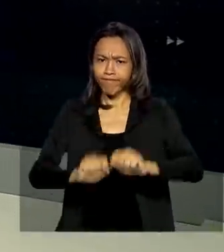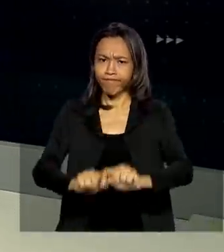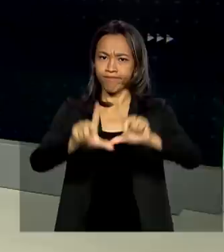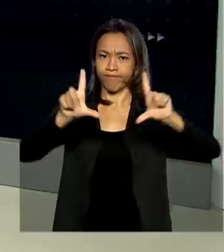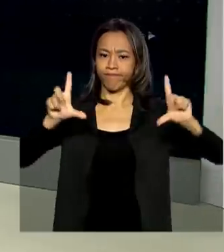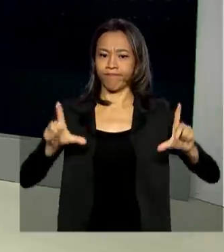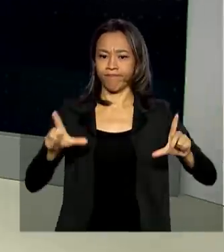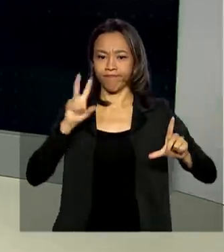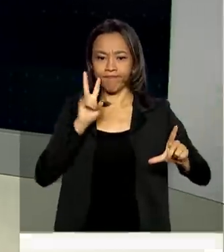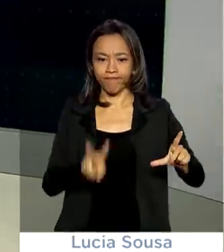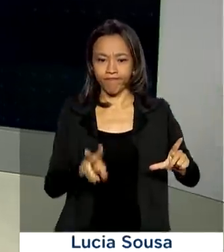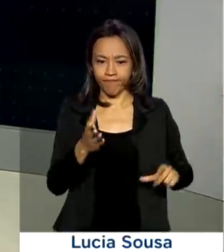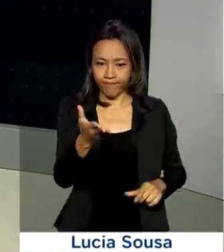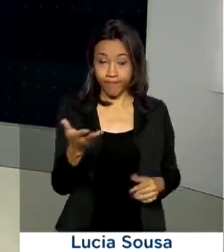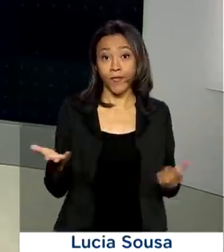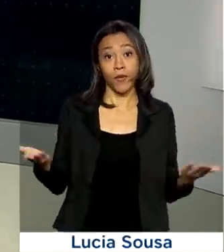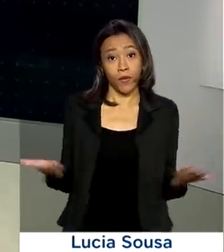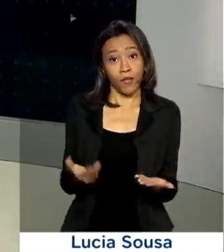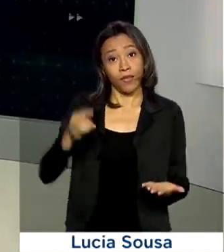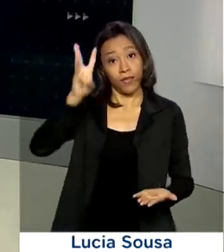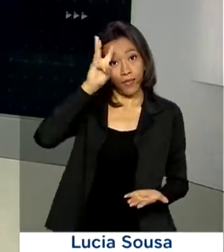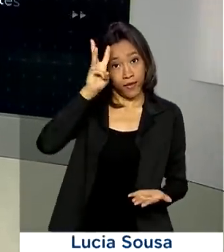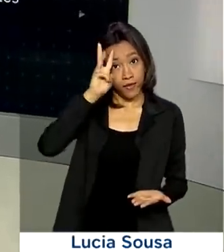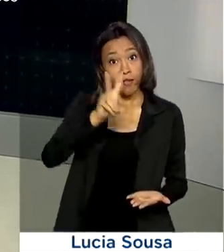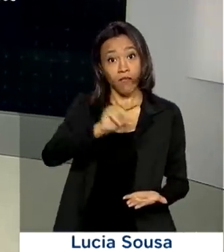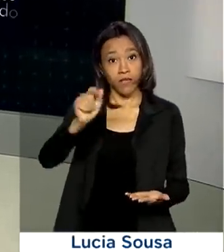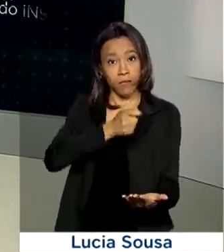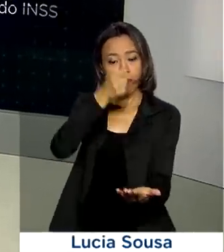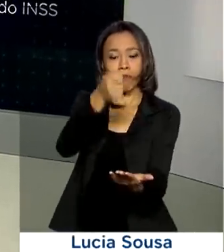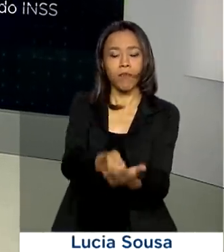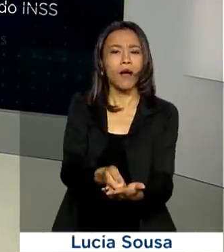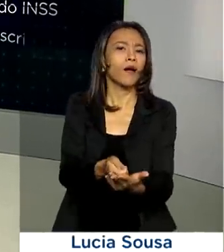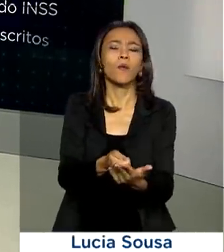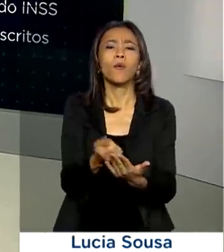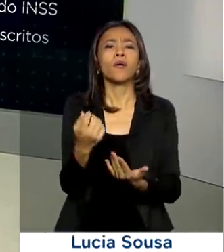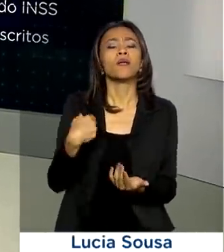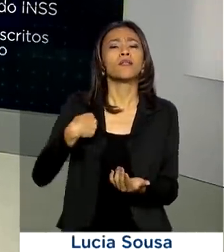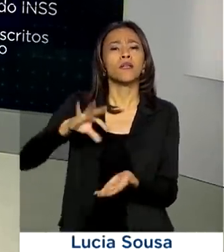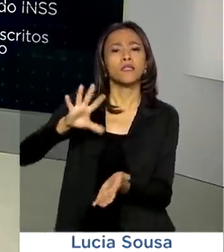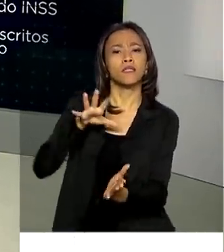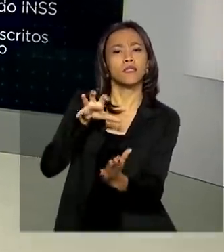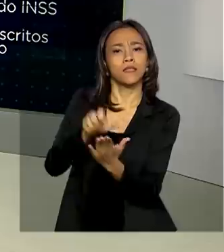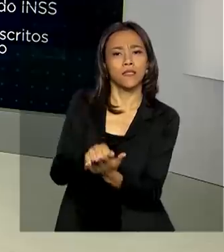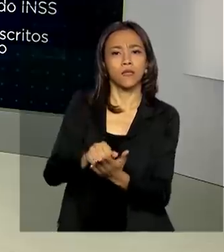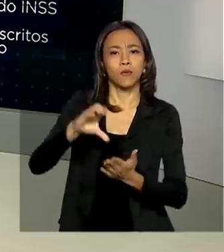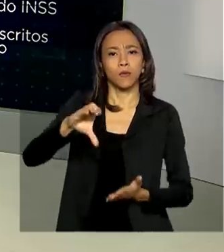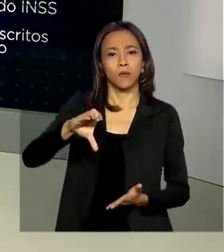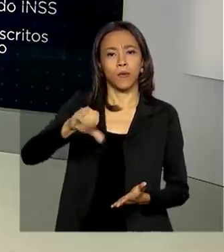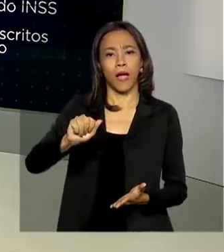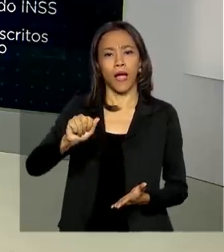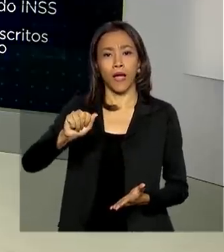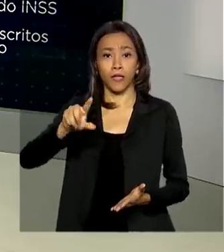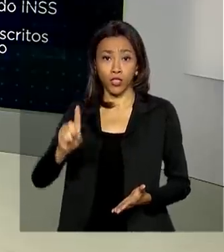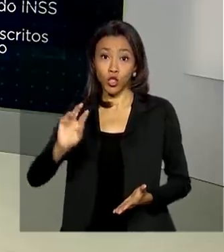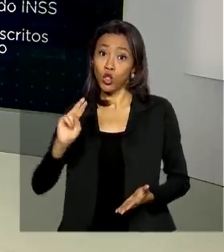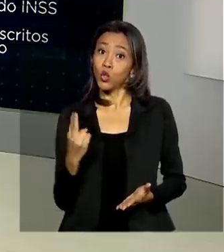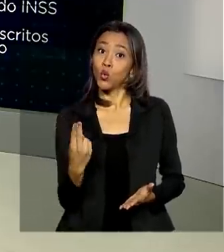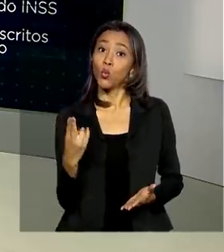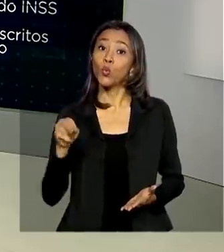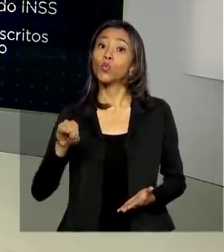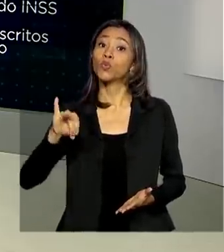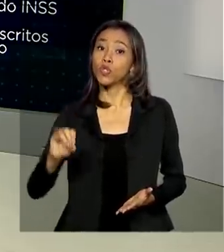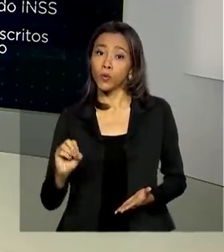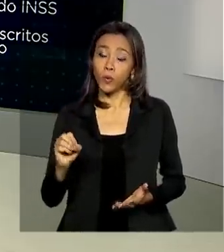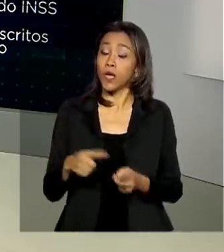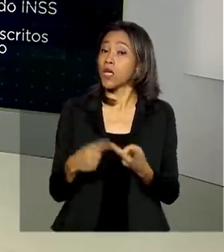Vamos lá então. Nesta terça-feira vai ser pago auxílio aos inscritos no Cadastro Único que não recebem Bolsa Família e também não